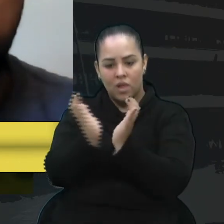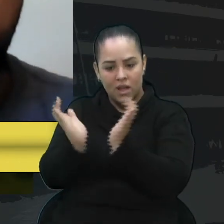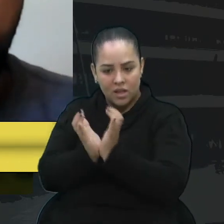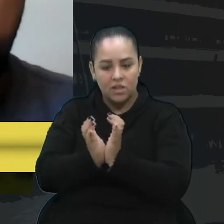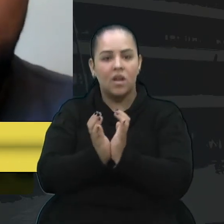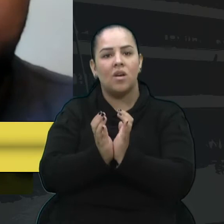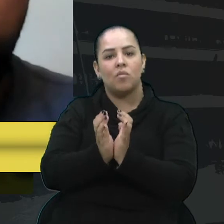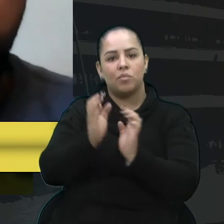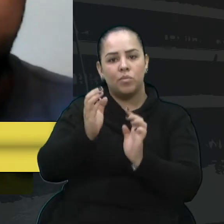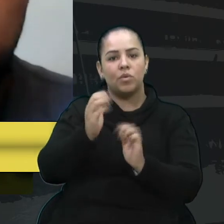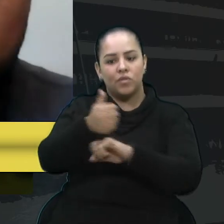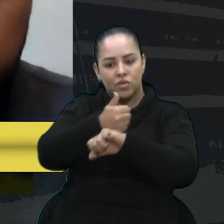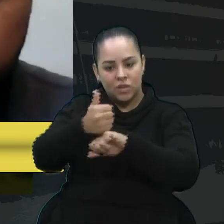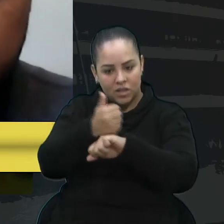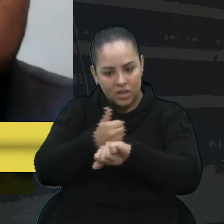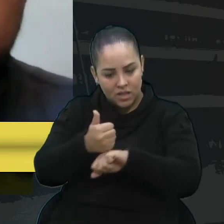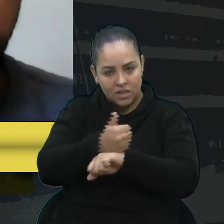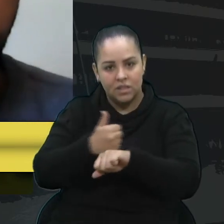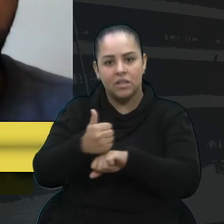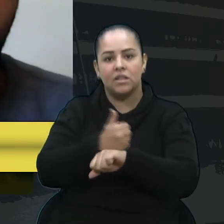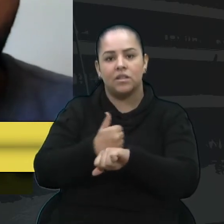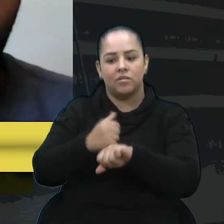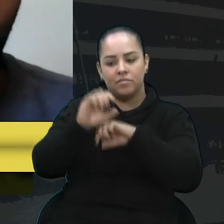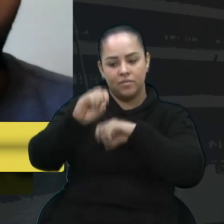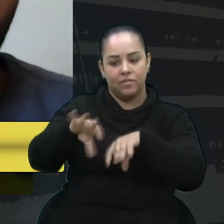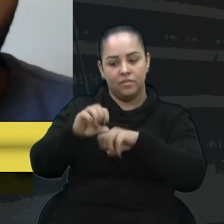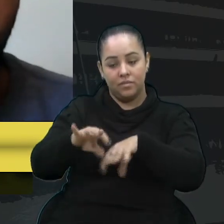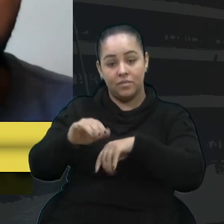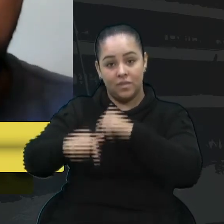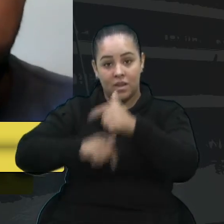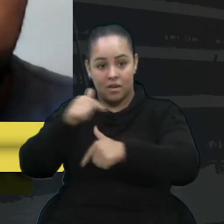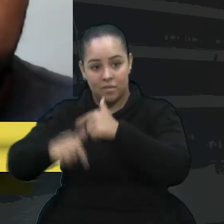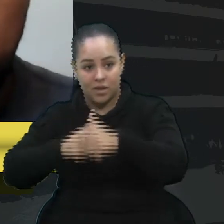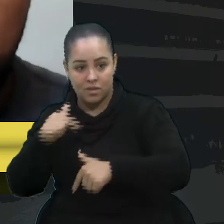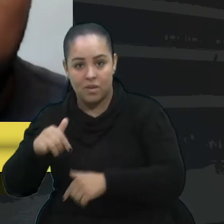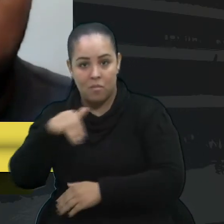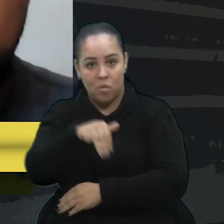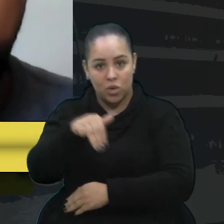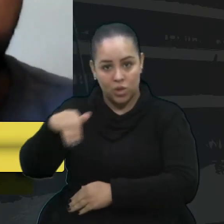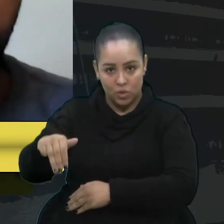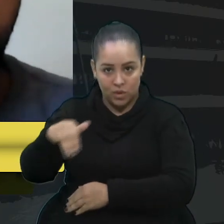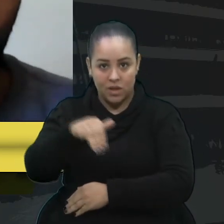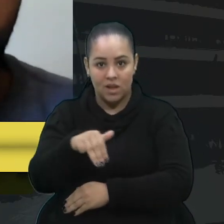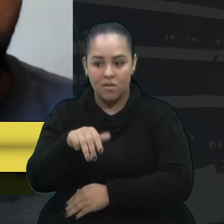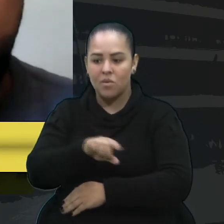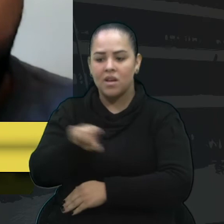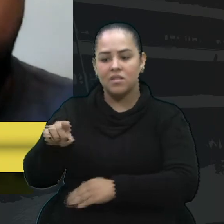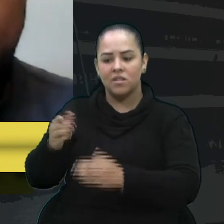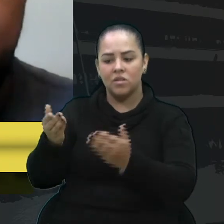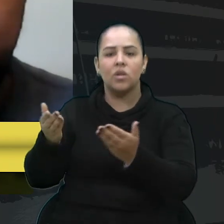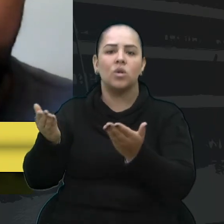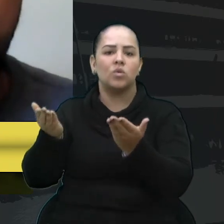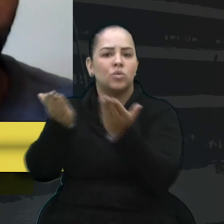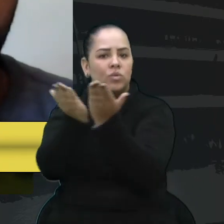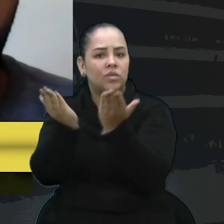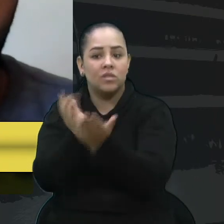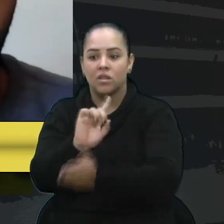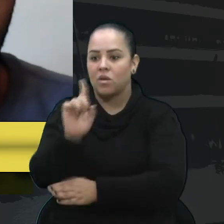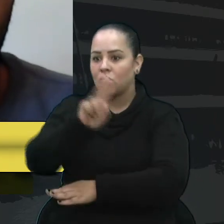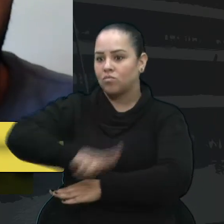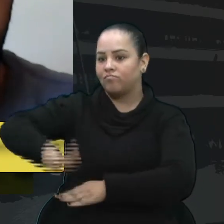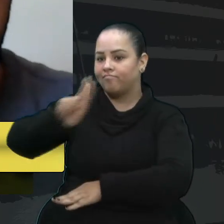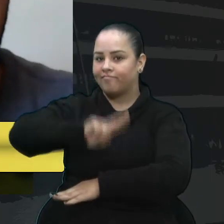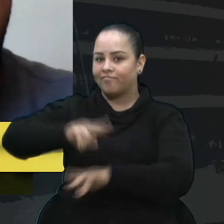educação que atuam nas monitorias com alguns desses estudantes que não utilizam máscara, né?